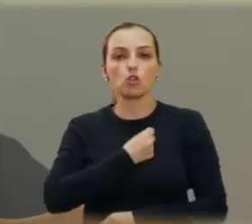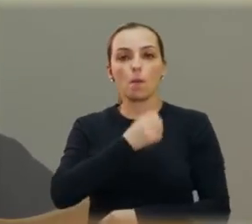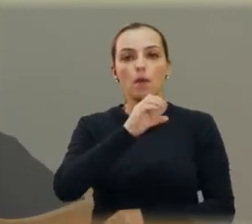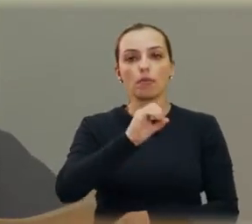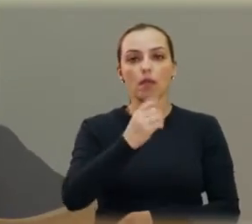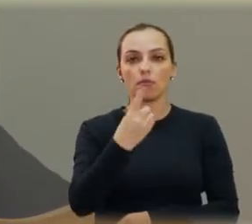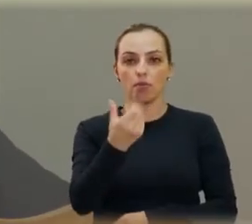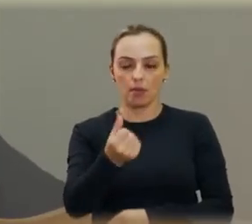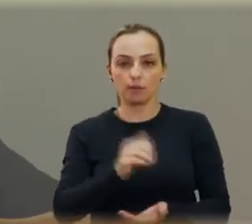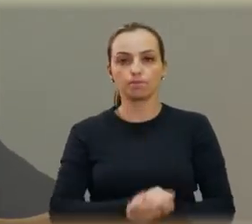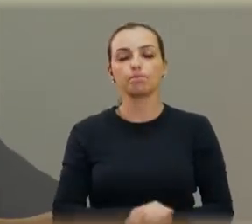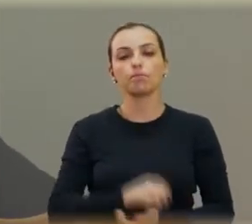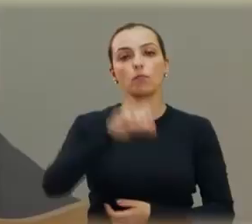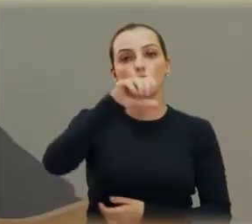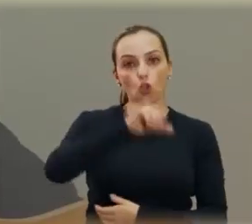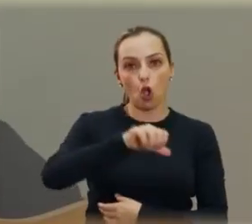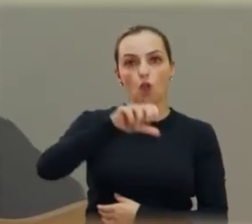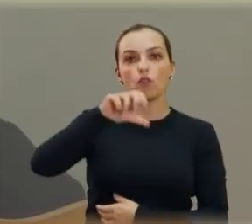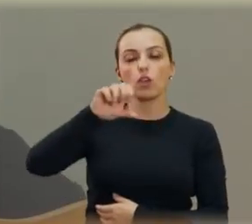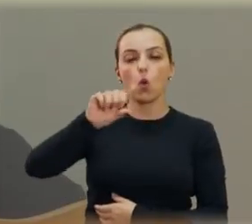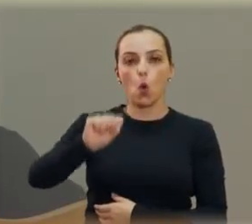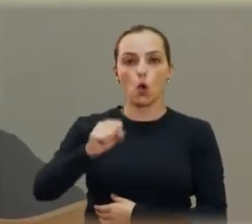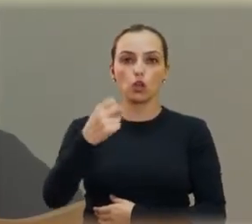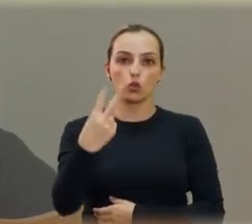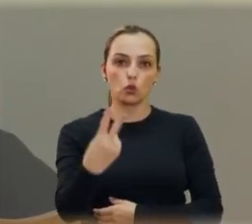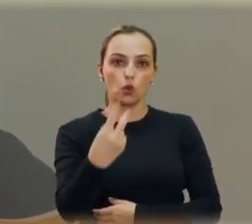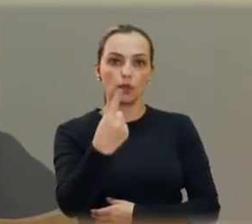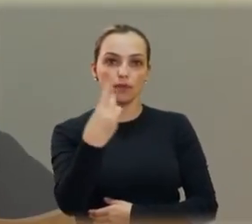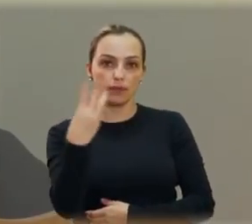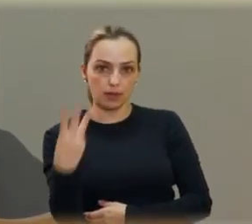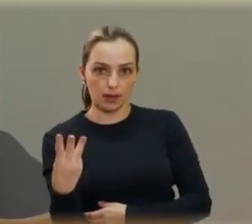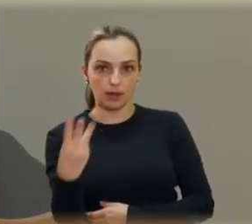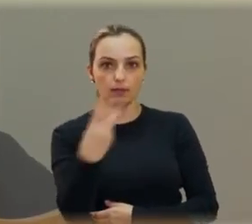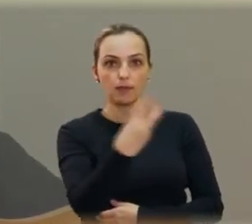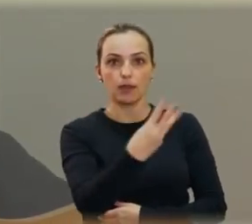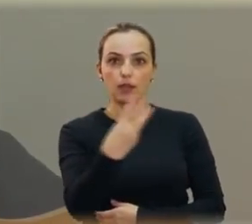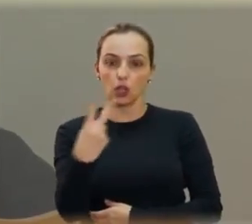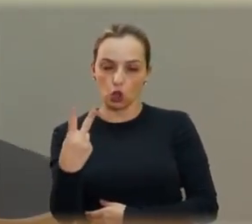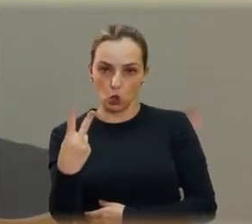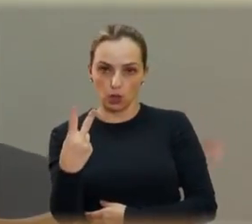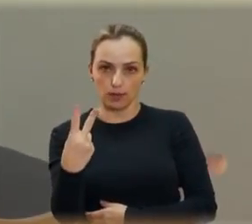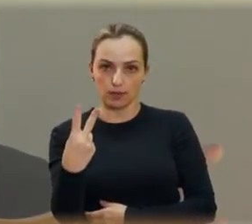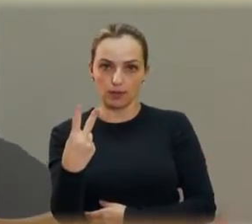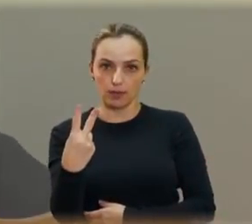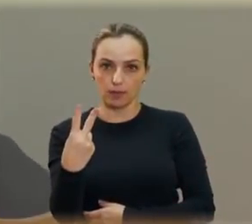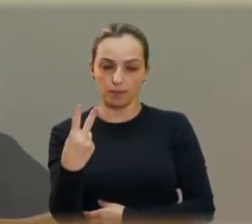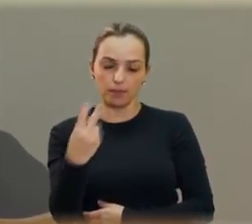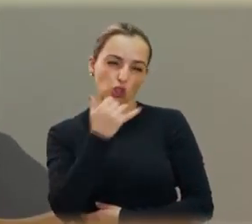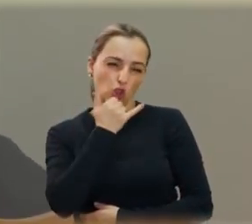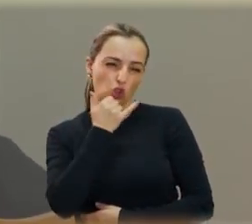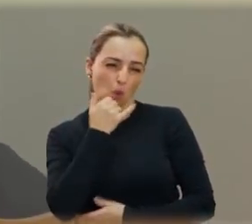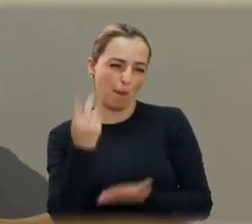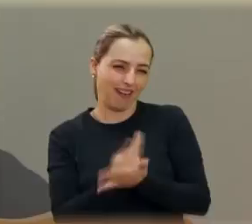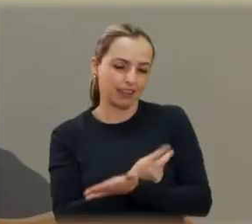016-982-1332. Desculpa,